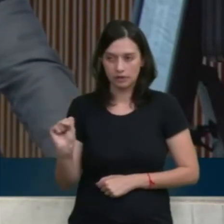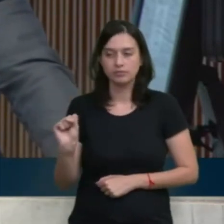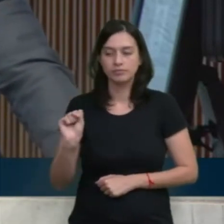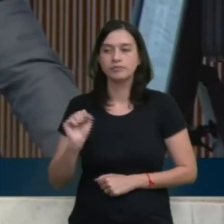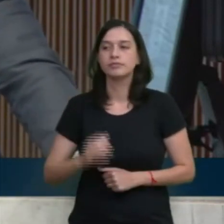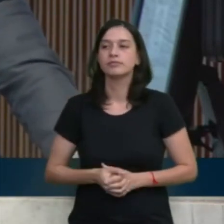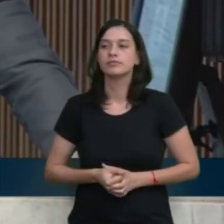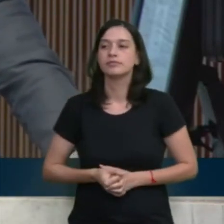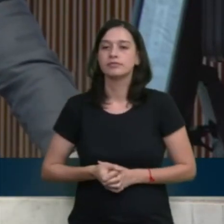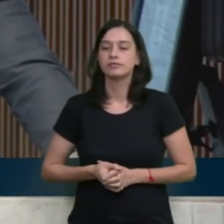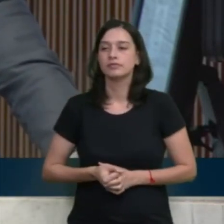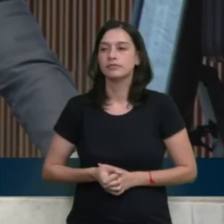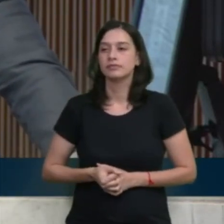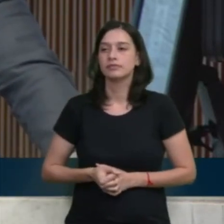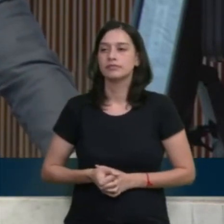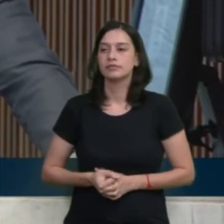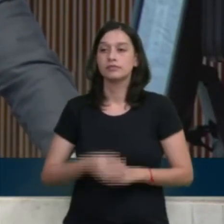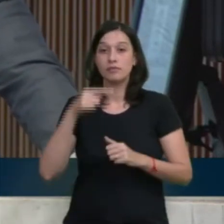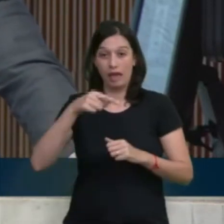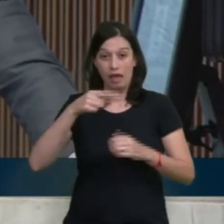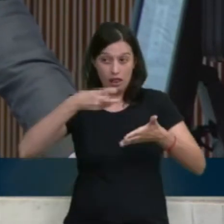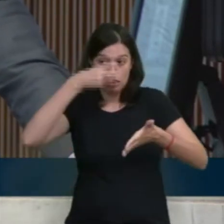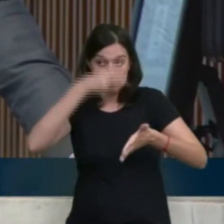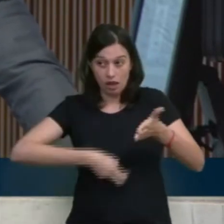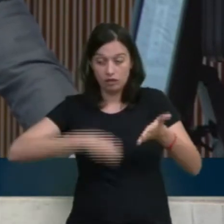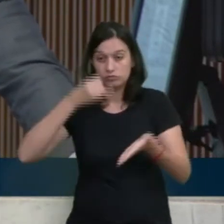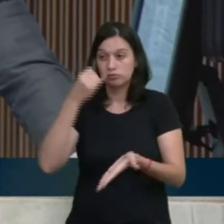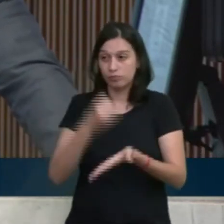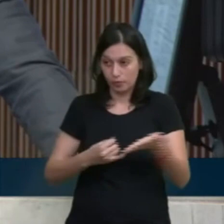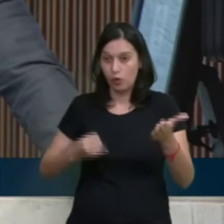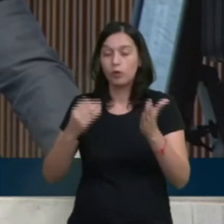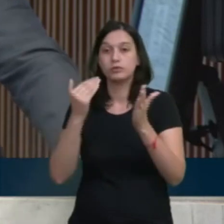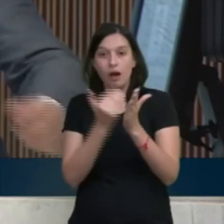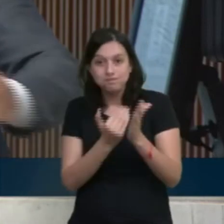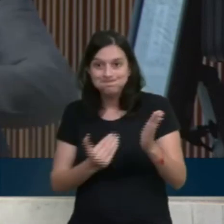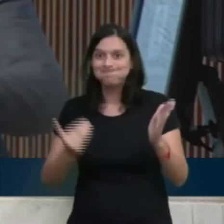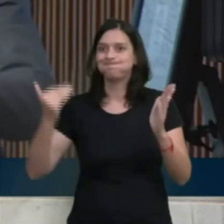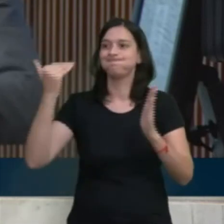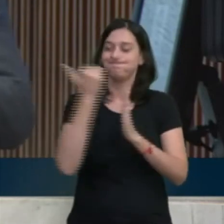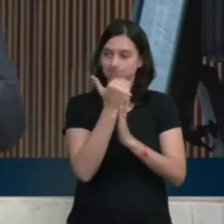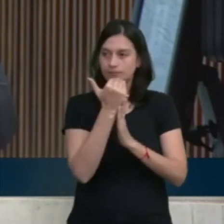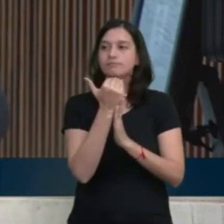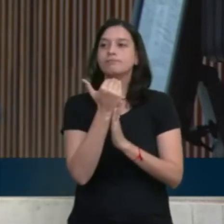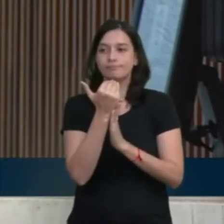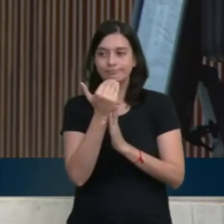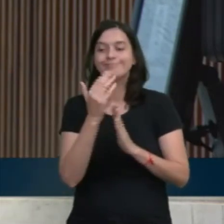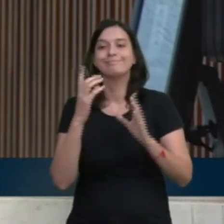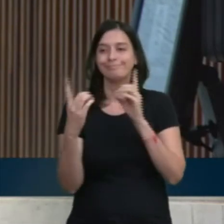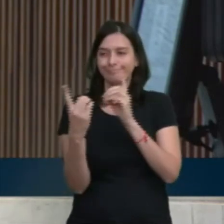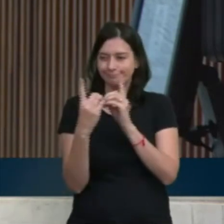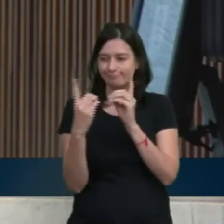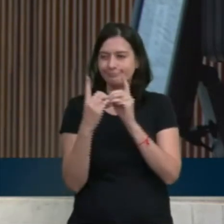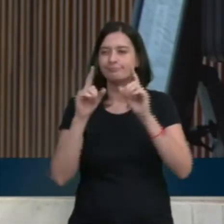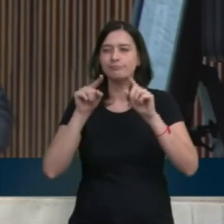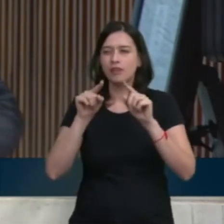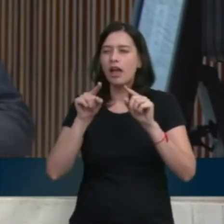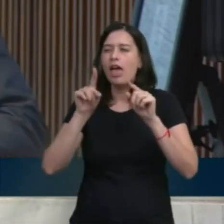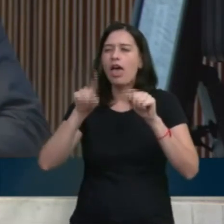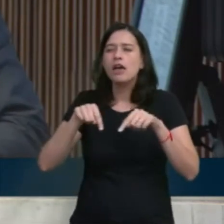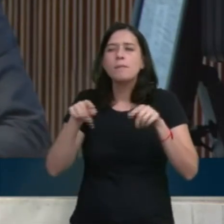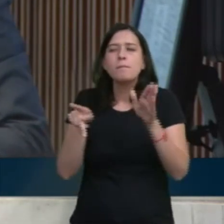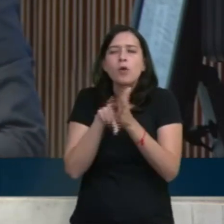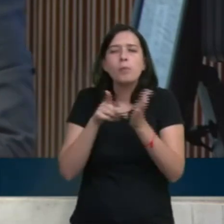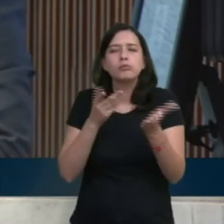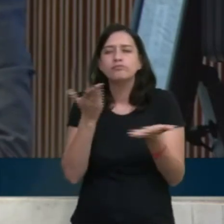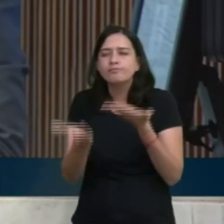aumento do imposto sobre circulação de mercadorias e serviços no estado do Paraná pelo segundo